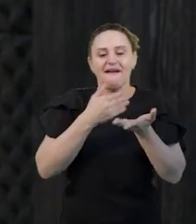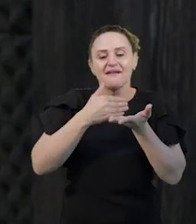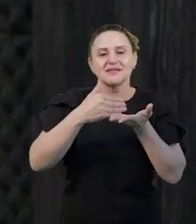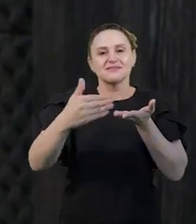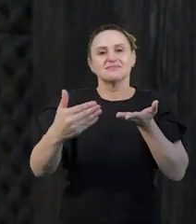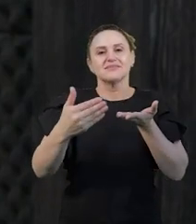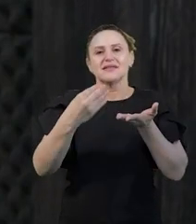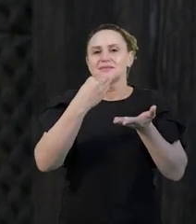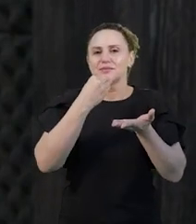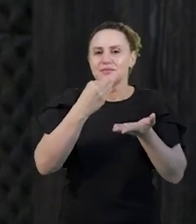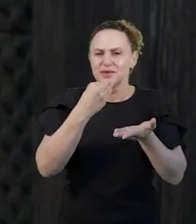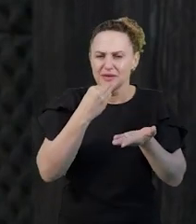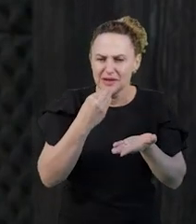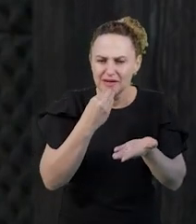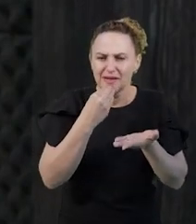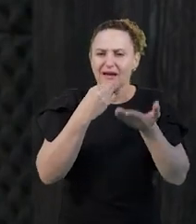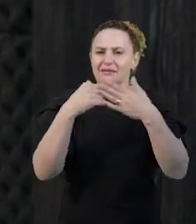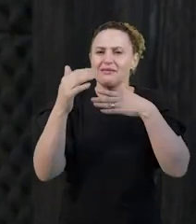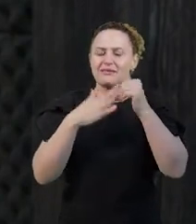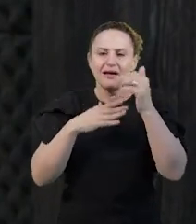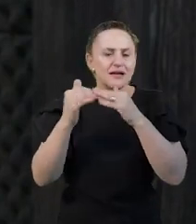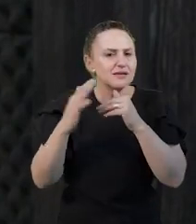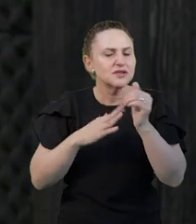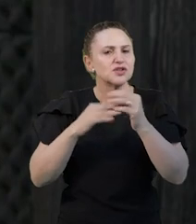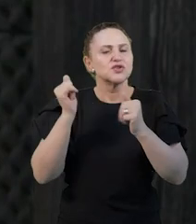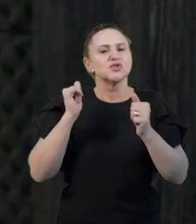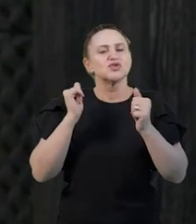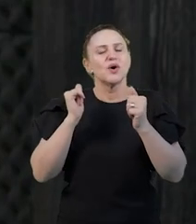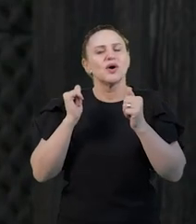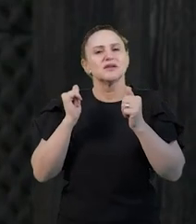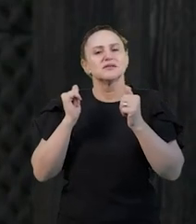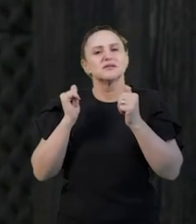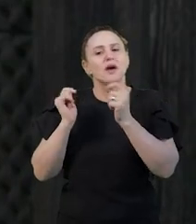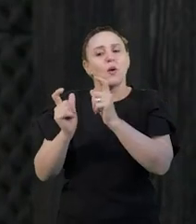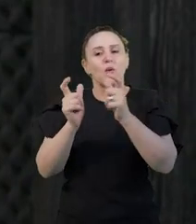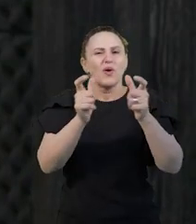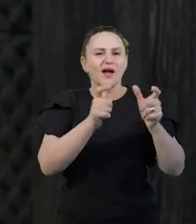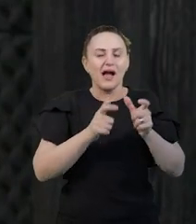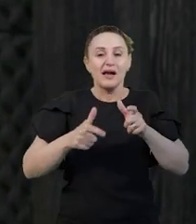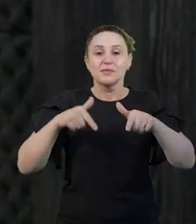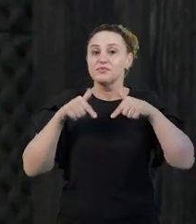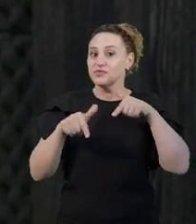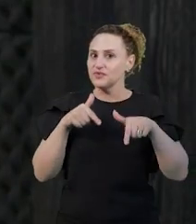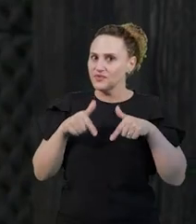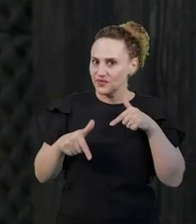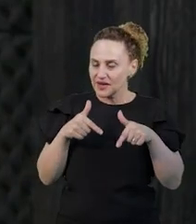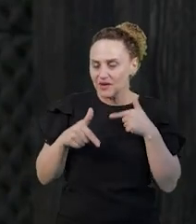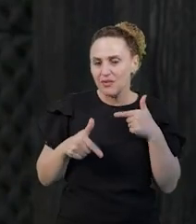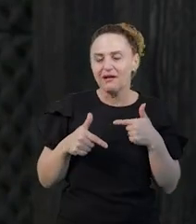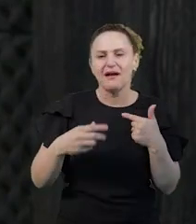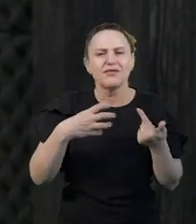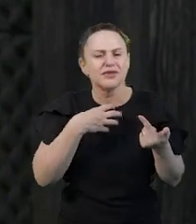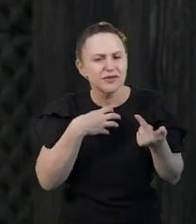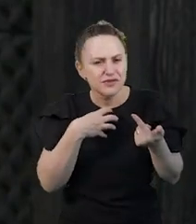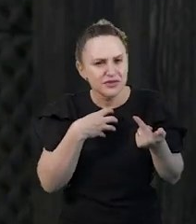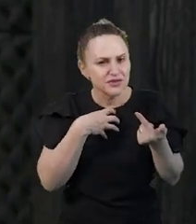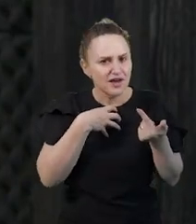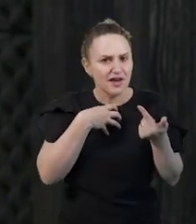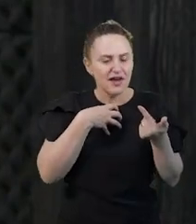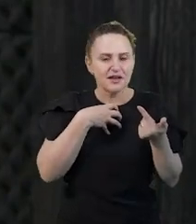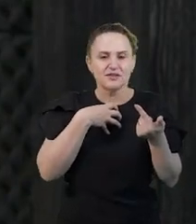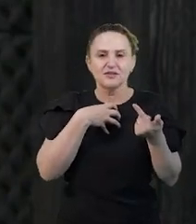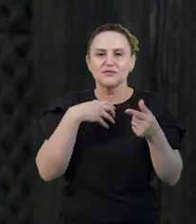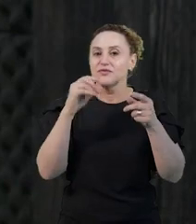circunstâncias, de ações, em alguma ocasião, começar a trabalhar isso de uma forma que você possa